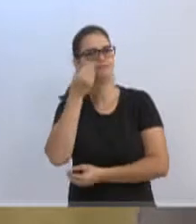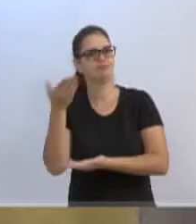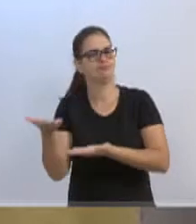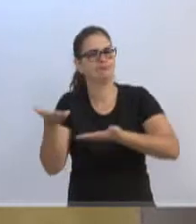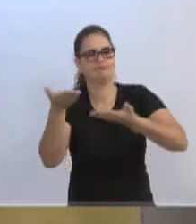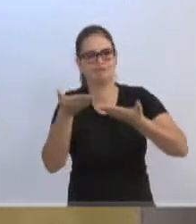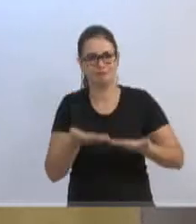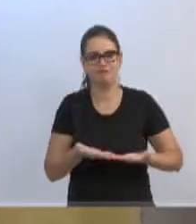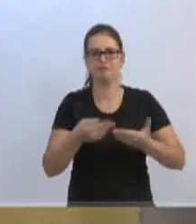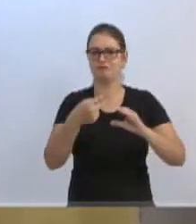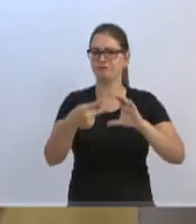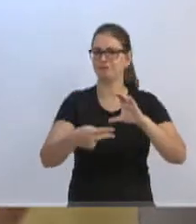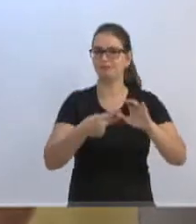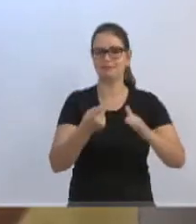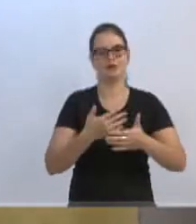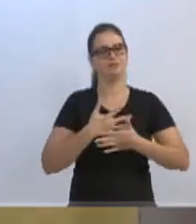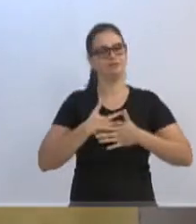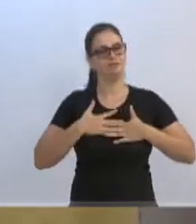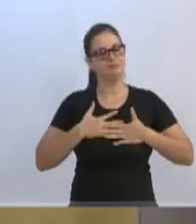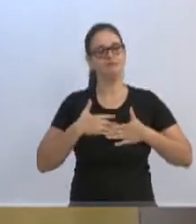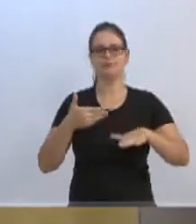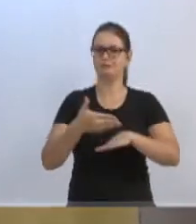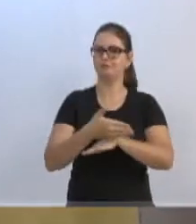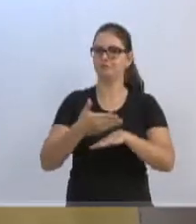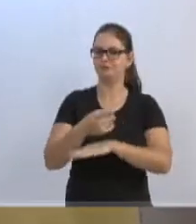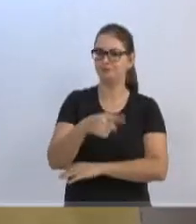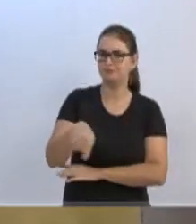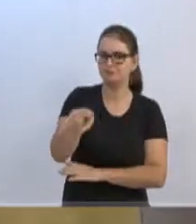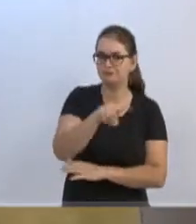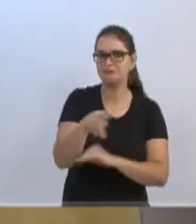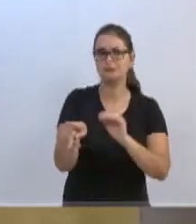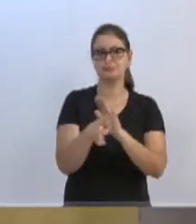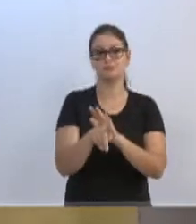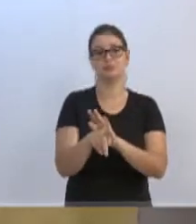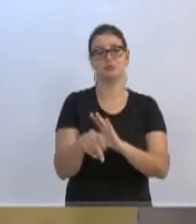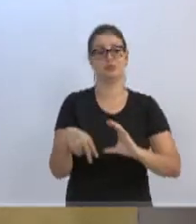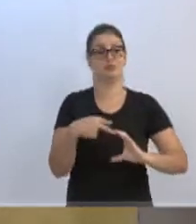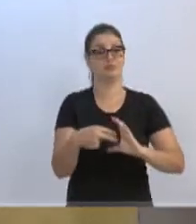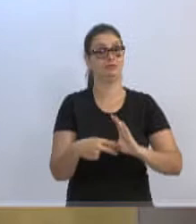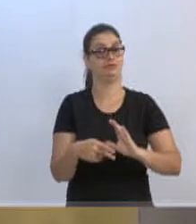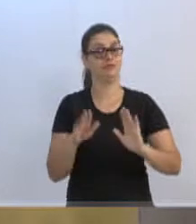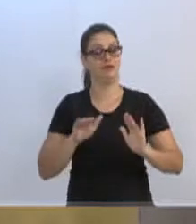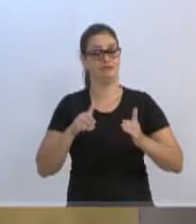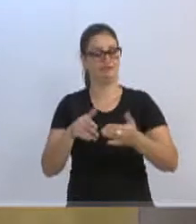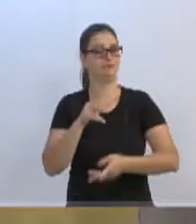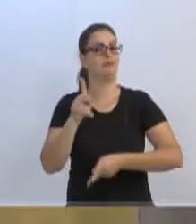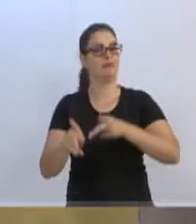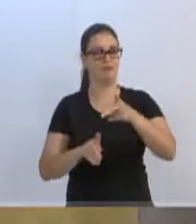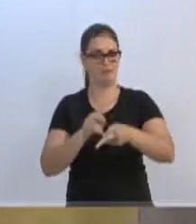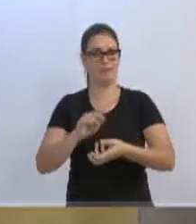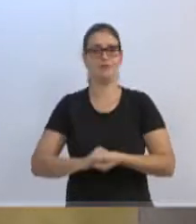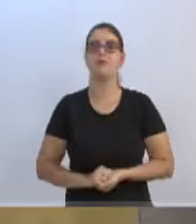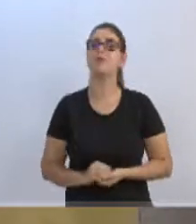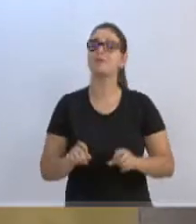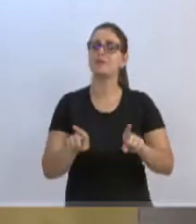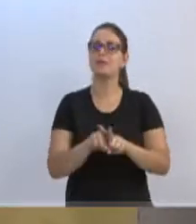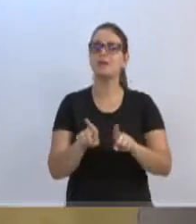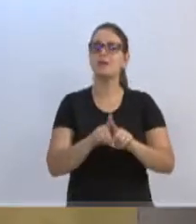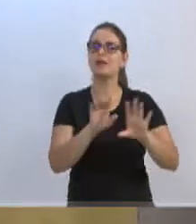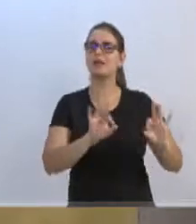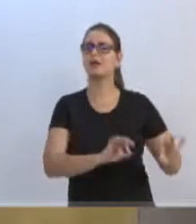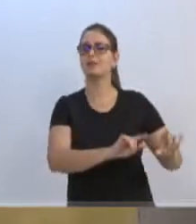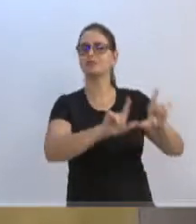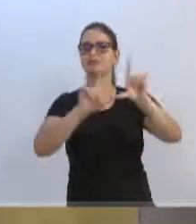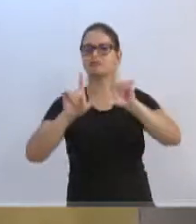casas, é um prazer tê-los aqui nesta casa do povo. Depois gostaria que a TV, que o meu amigo Ari soltasse as imagens ali,